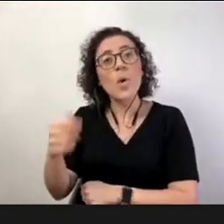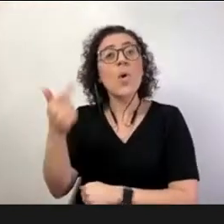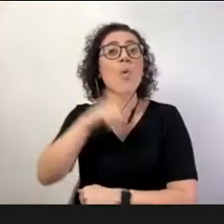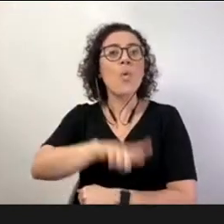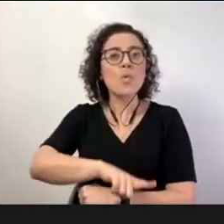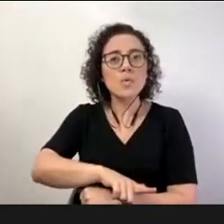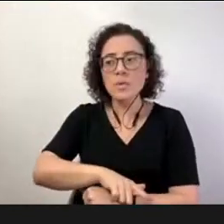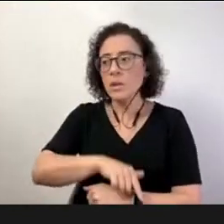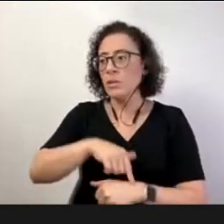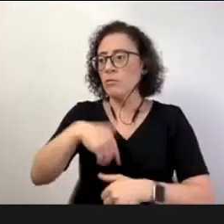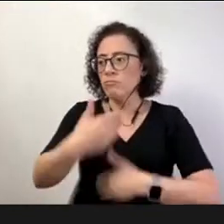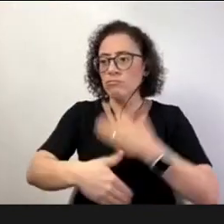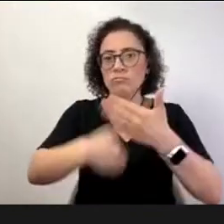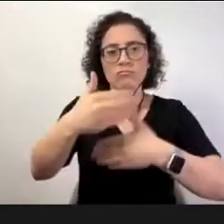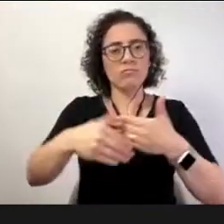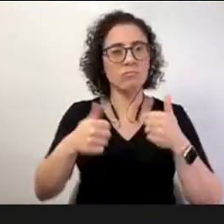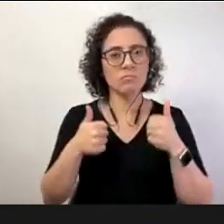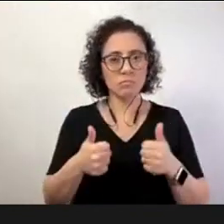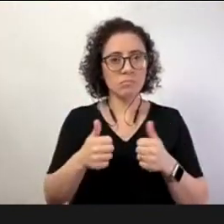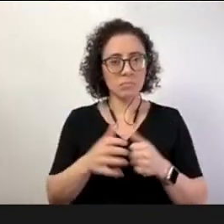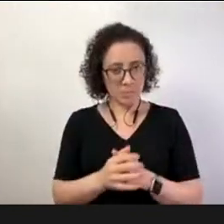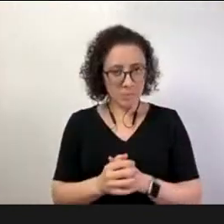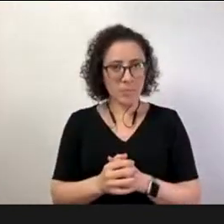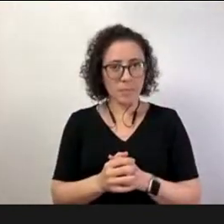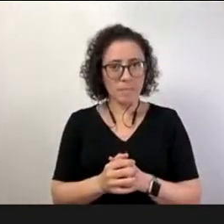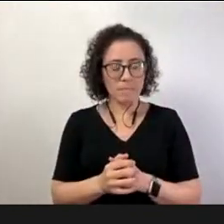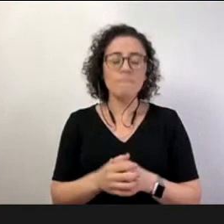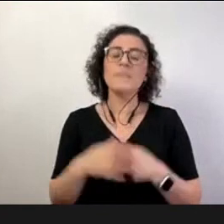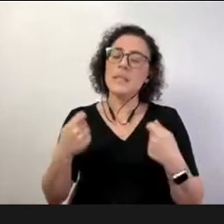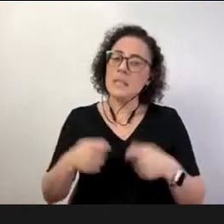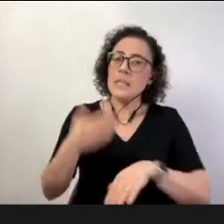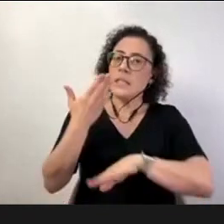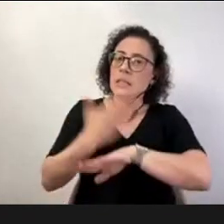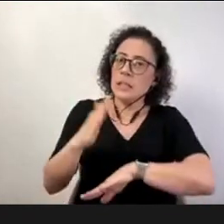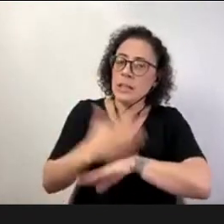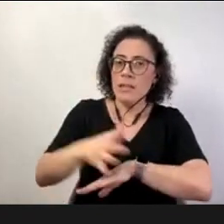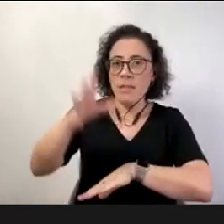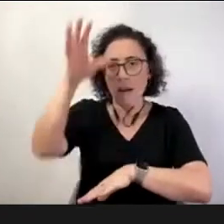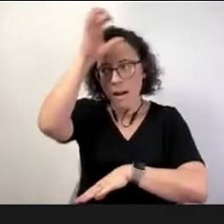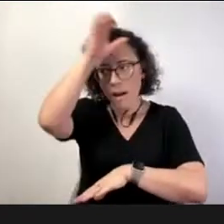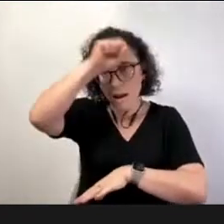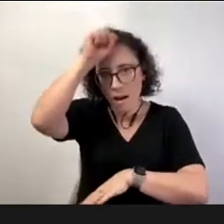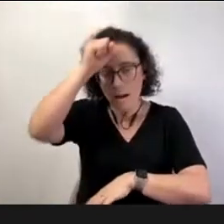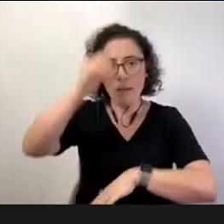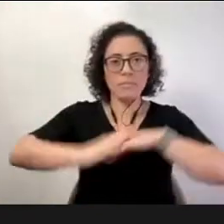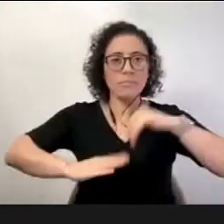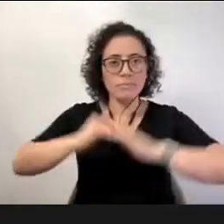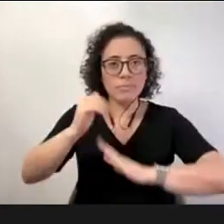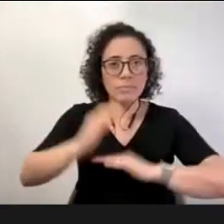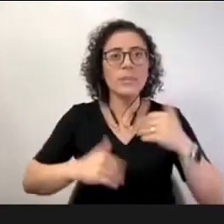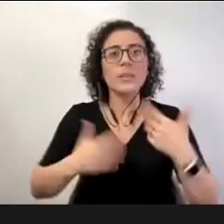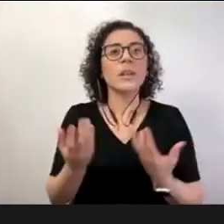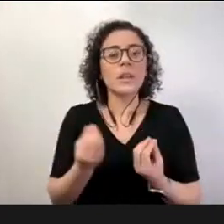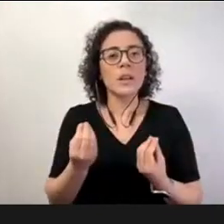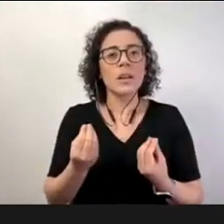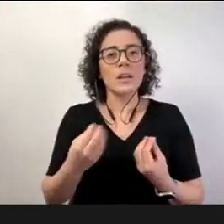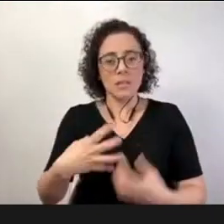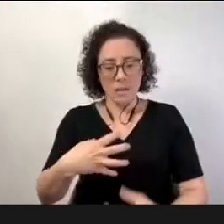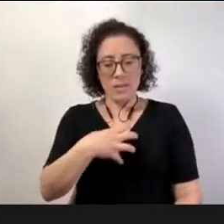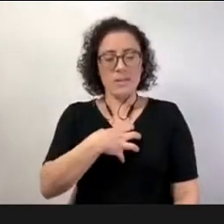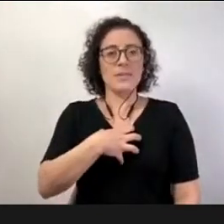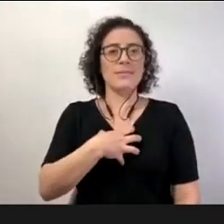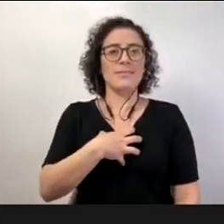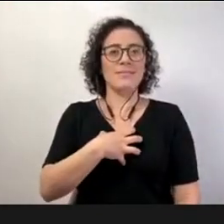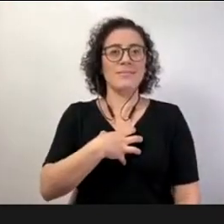leves mas que ao fim e ao cabo são decisivas precisamos de que os professores aprendam a trabalhar com grupos nós sabemos pouco trabalhar com